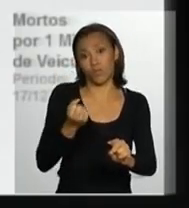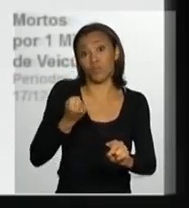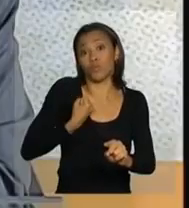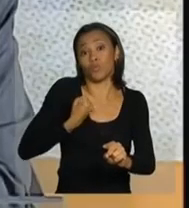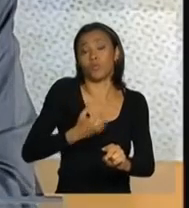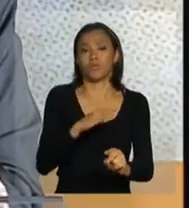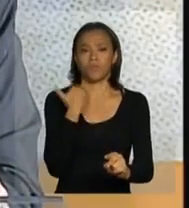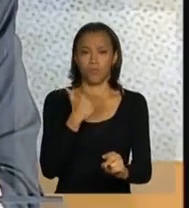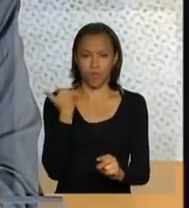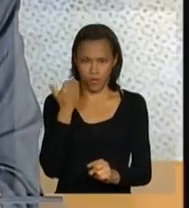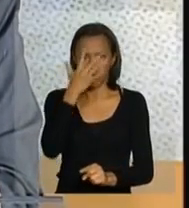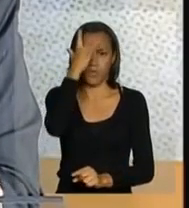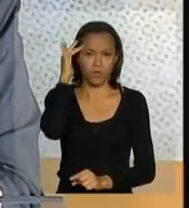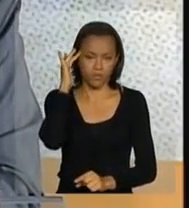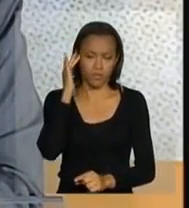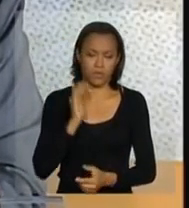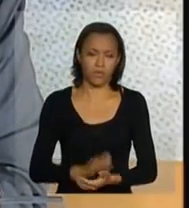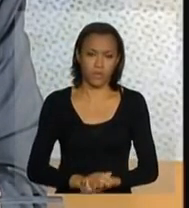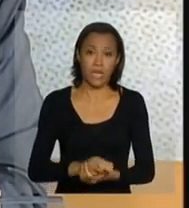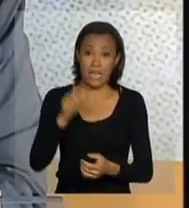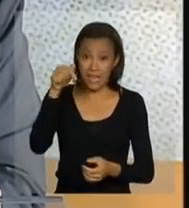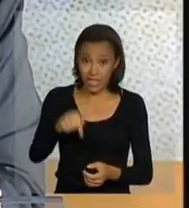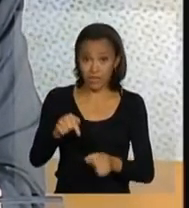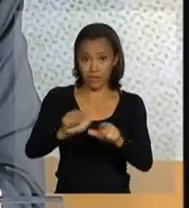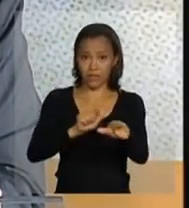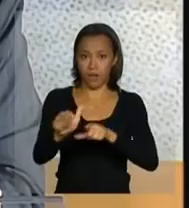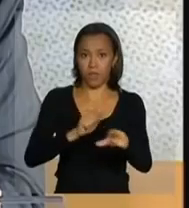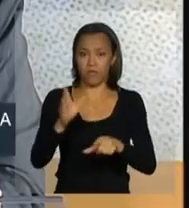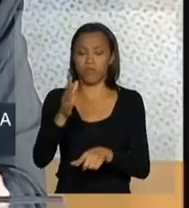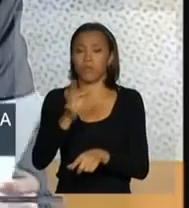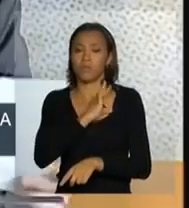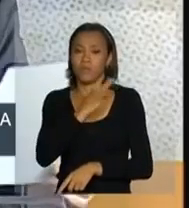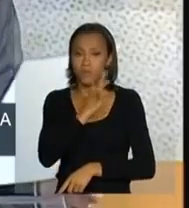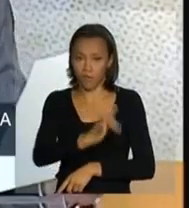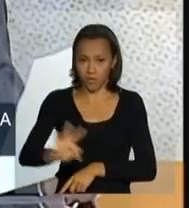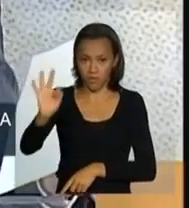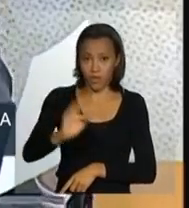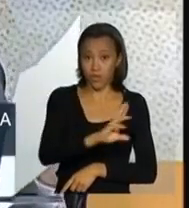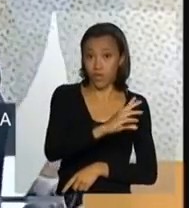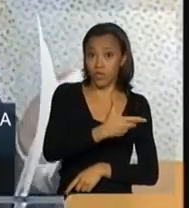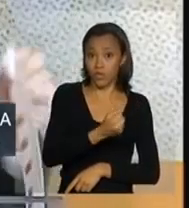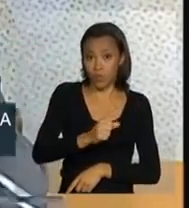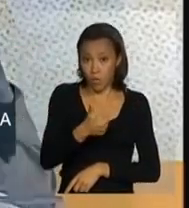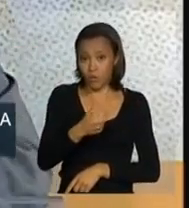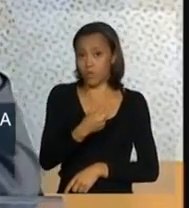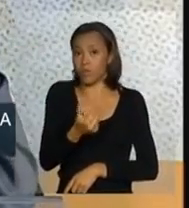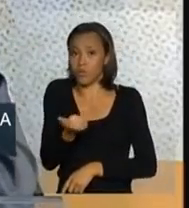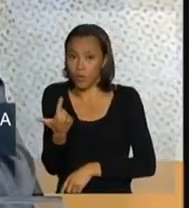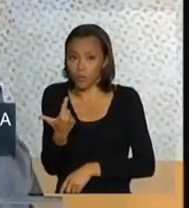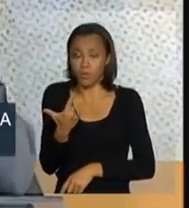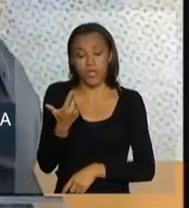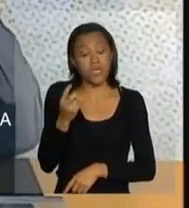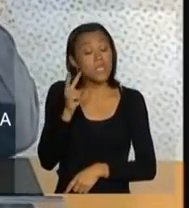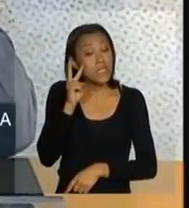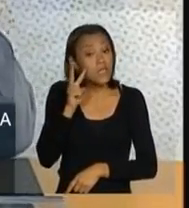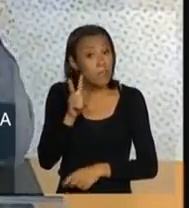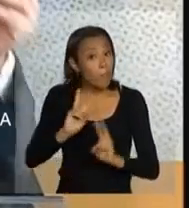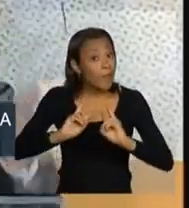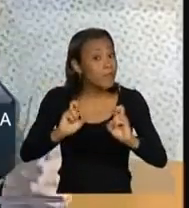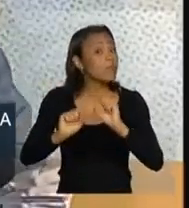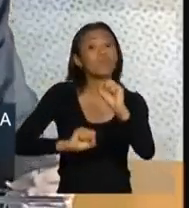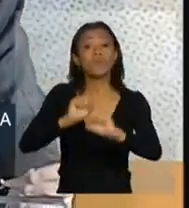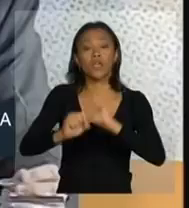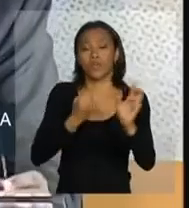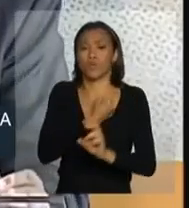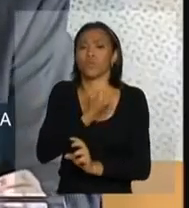de mortos na operação rodovida 2011 e 2012. Isso nos permite observar que um grande número